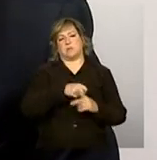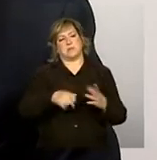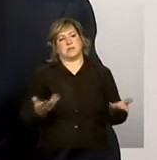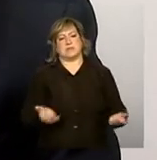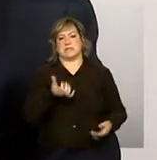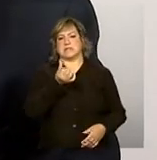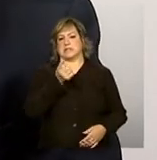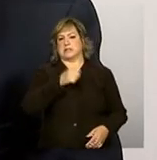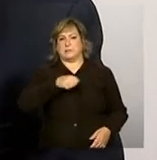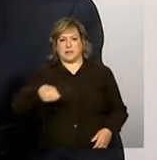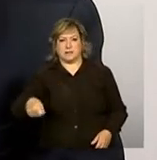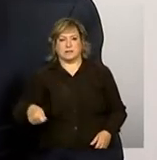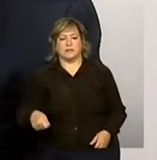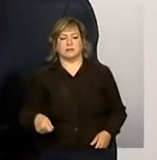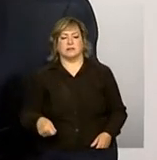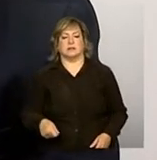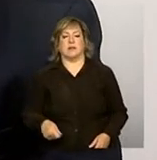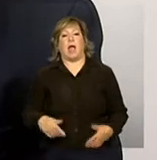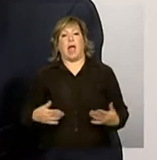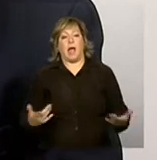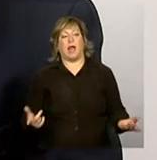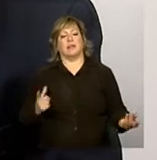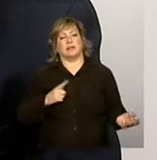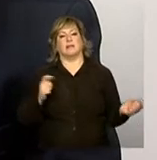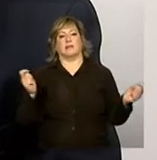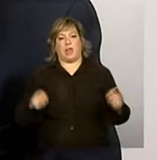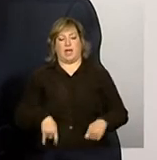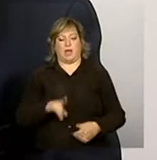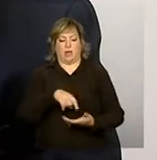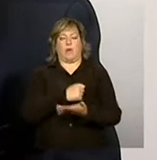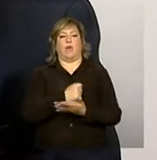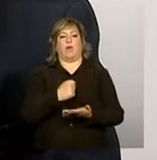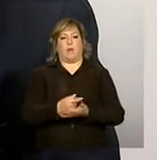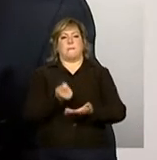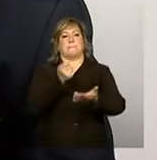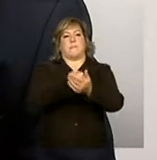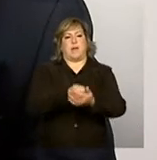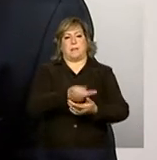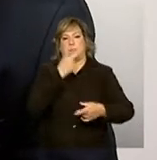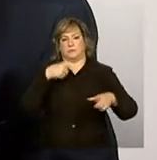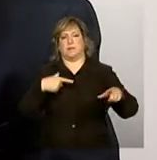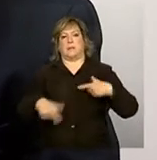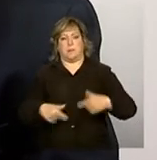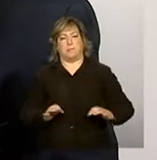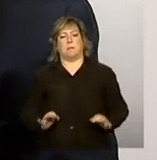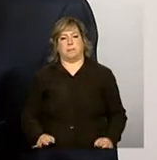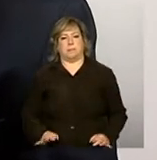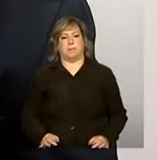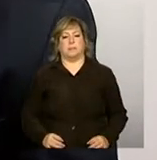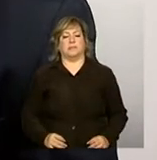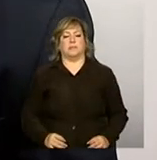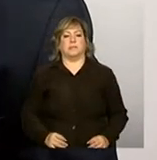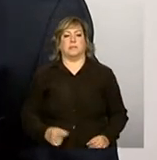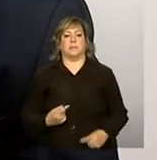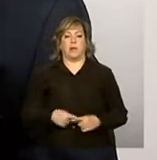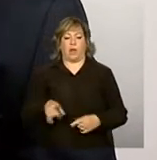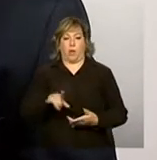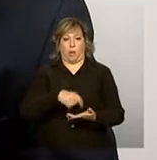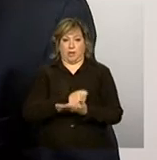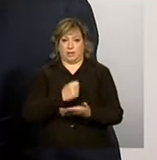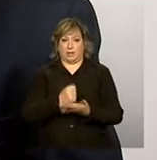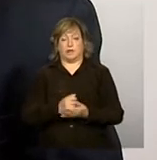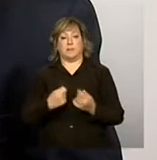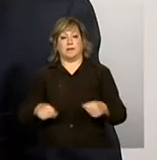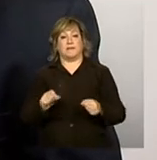meses, então você teria condição de definir isso. E aí, na contratação, você automaticamente já tem que fazer a